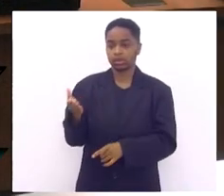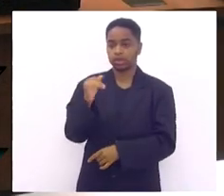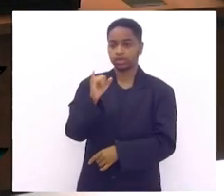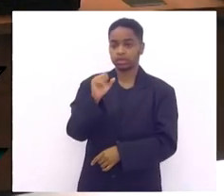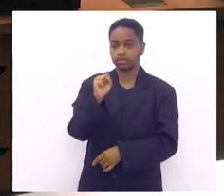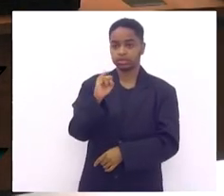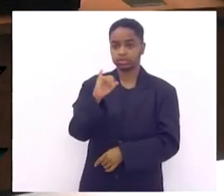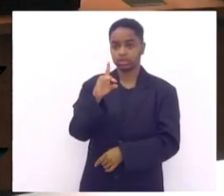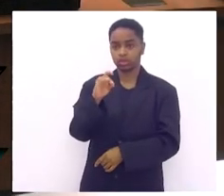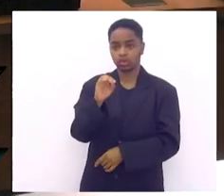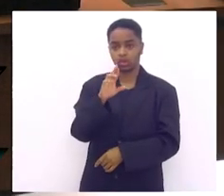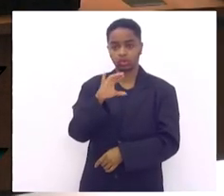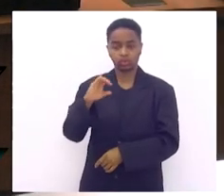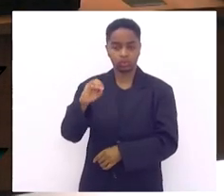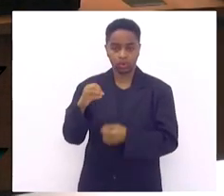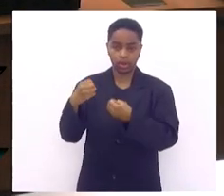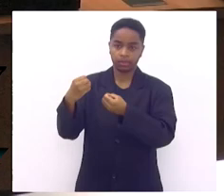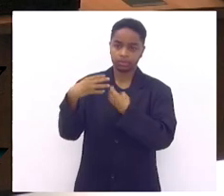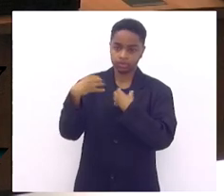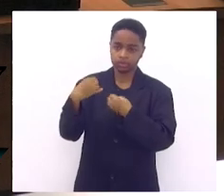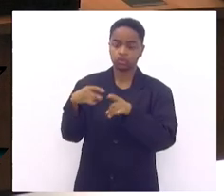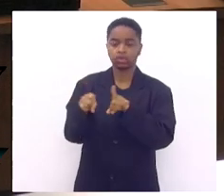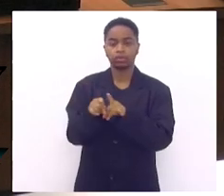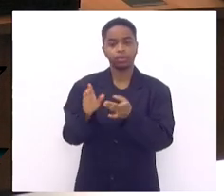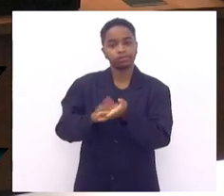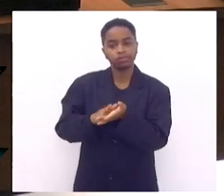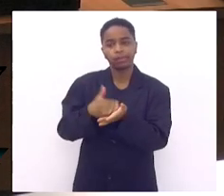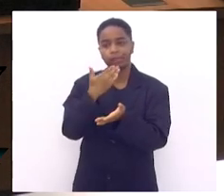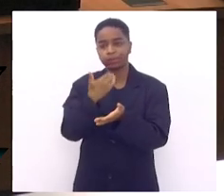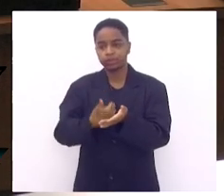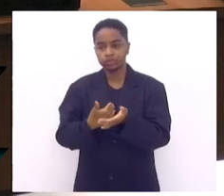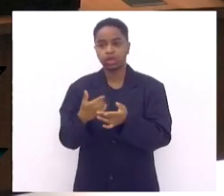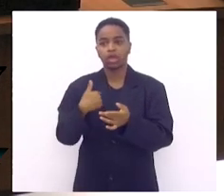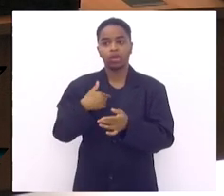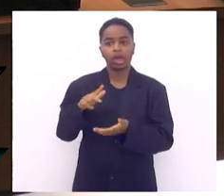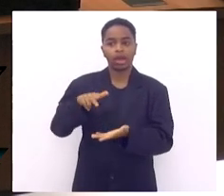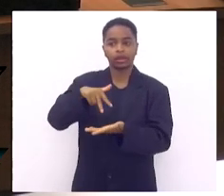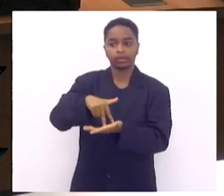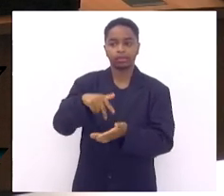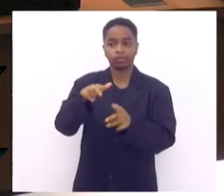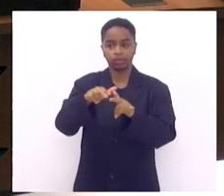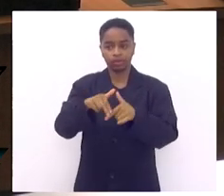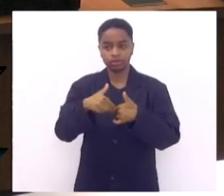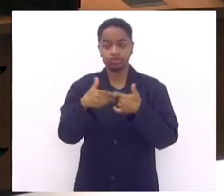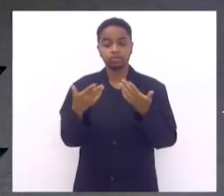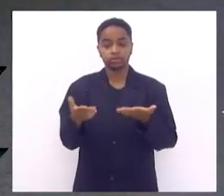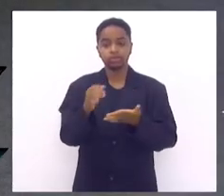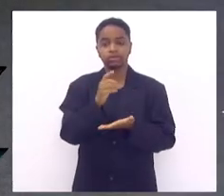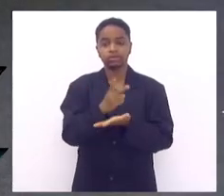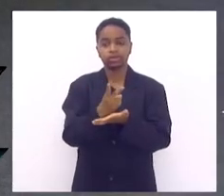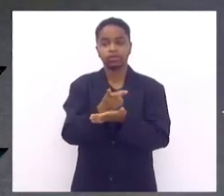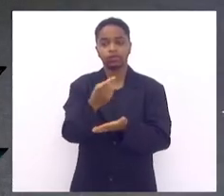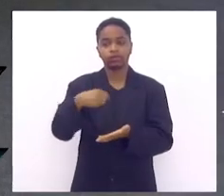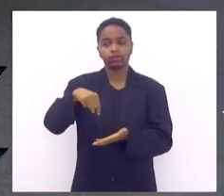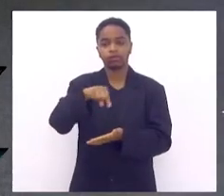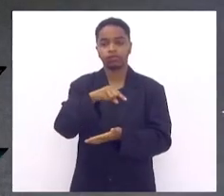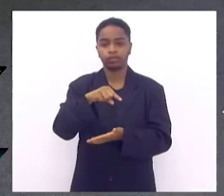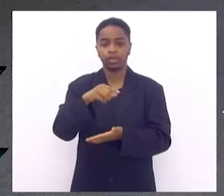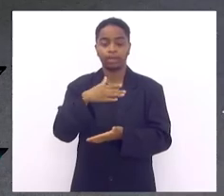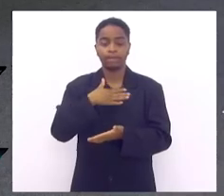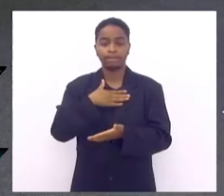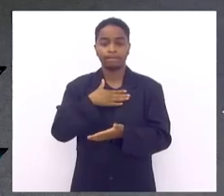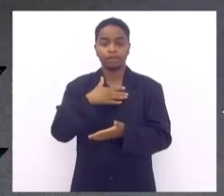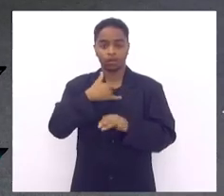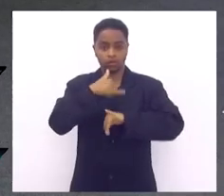que me ensinou bastante que me cobrou bastante e eu estou aqui para isso então cada vez que é uma pessoa como eu falo nas redes sociais meu gabinete é